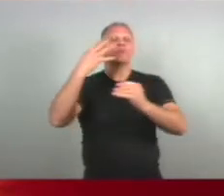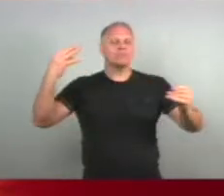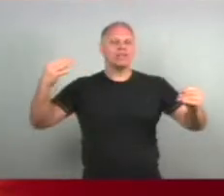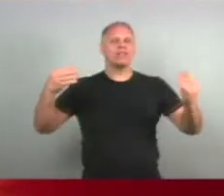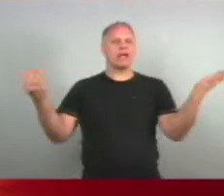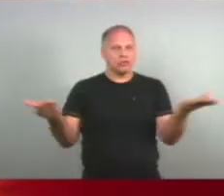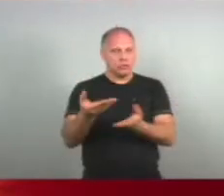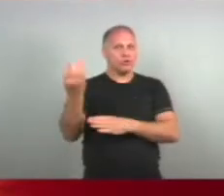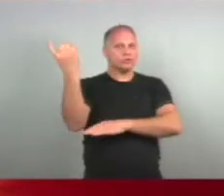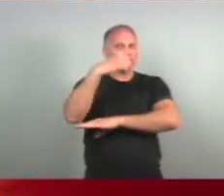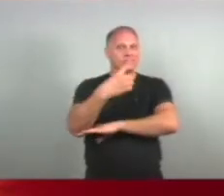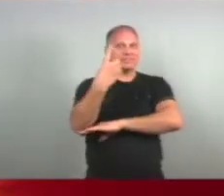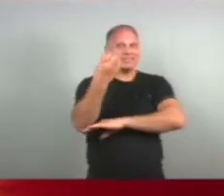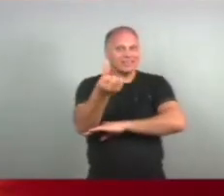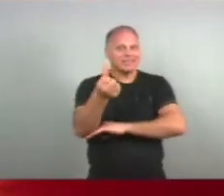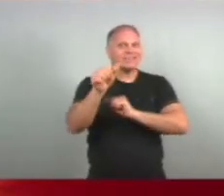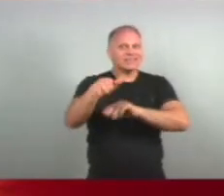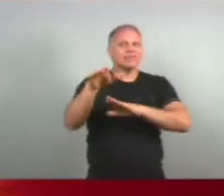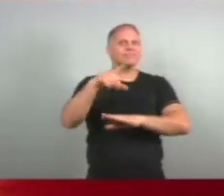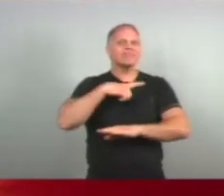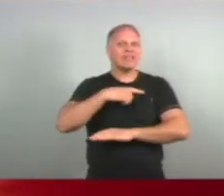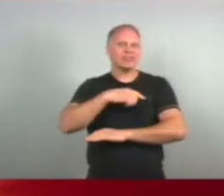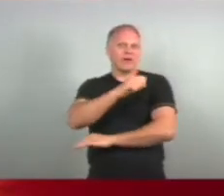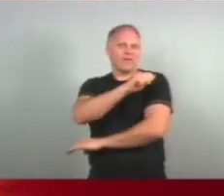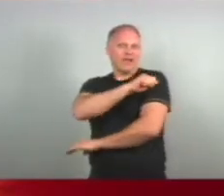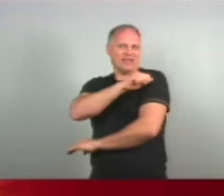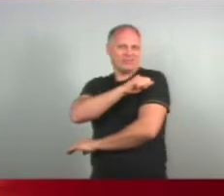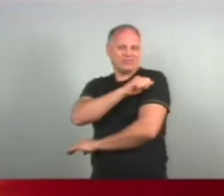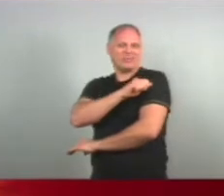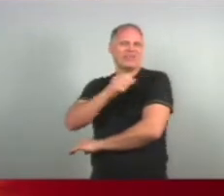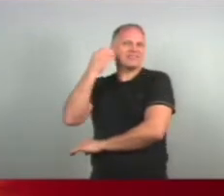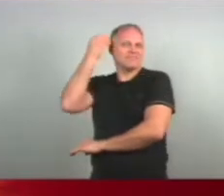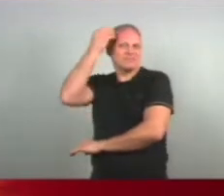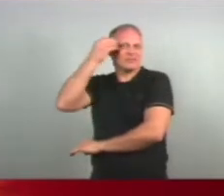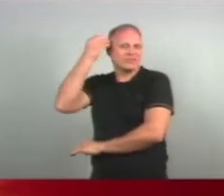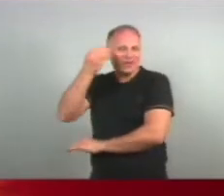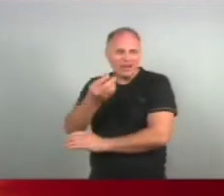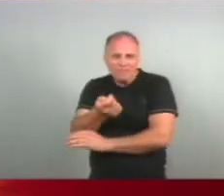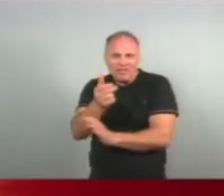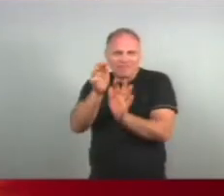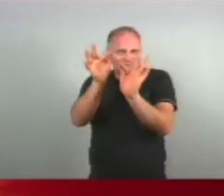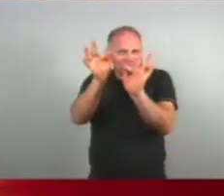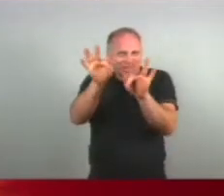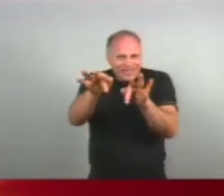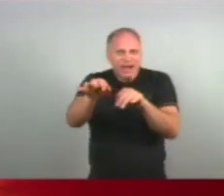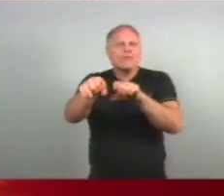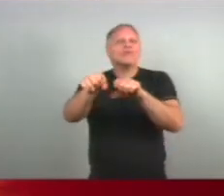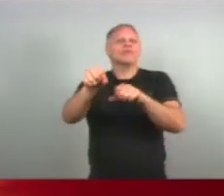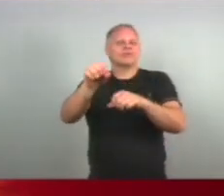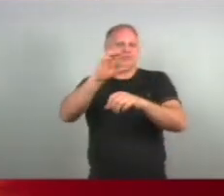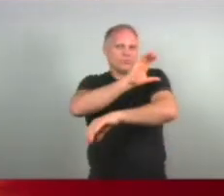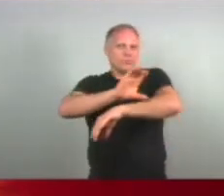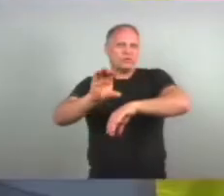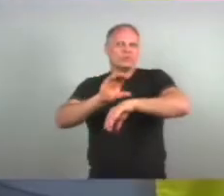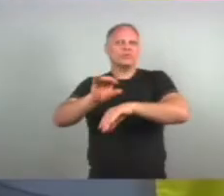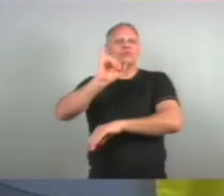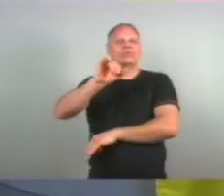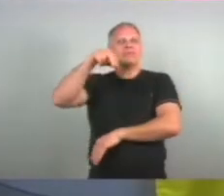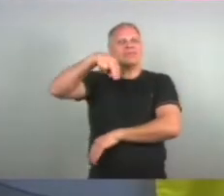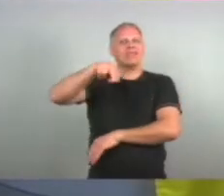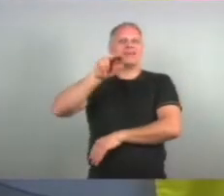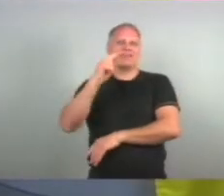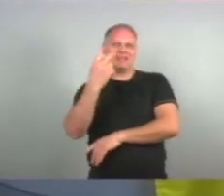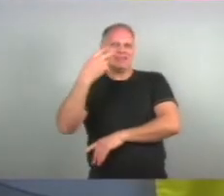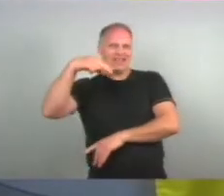de setembro Eu trouxe a acadêmica de psicologia Em final de curso na faculdade INH Trabalho na